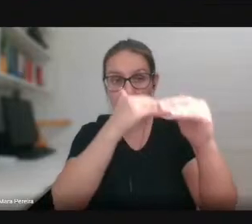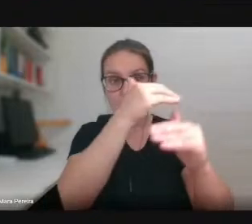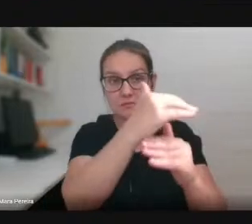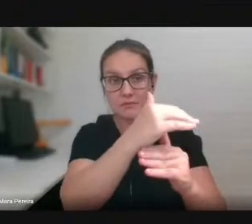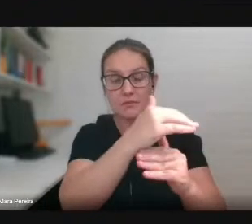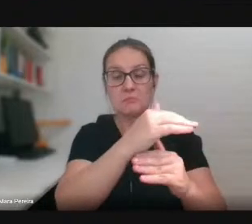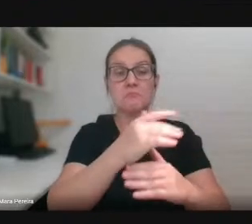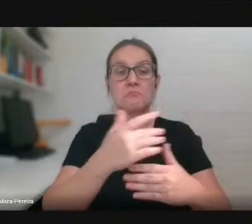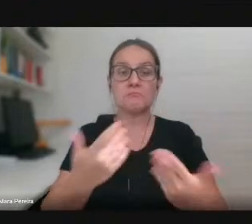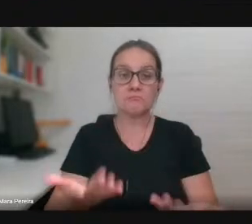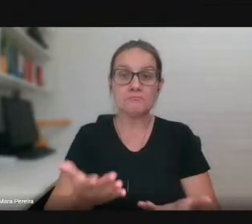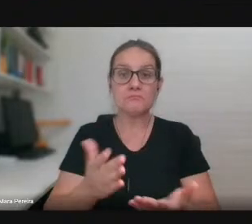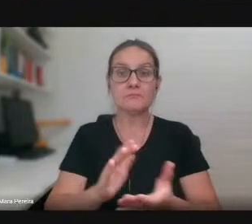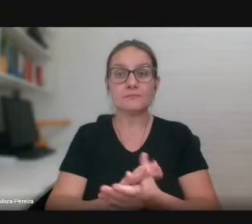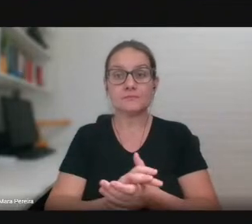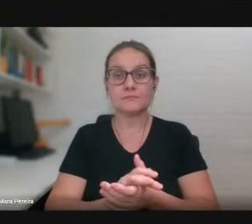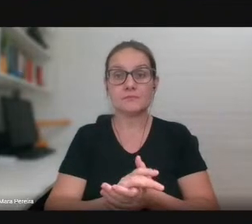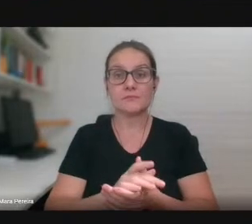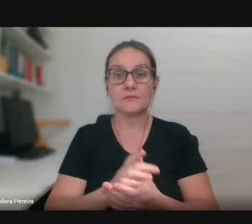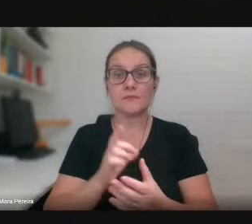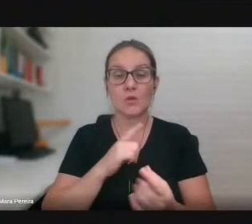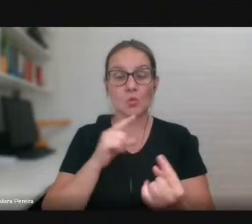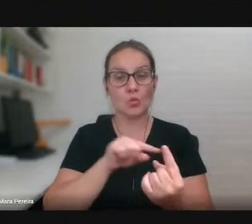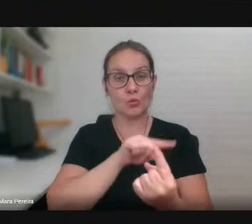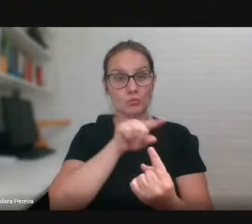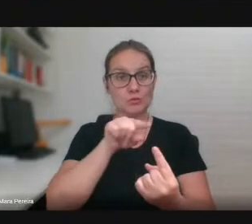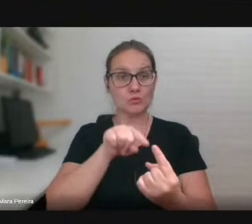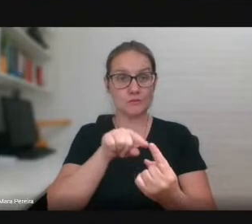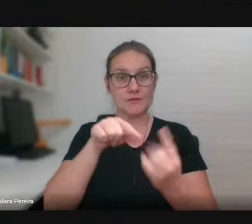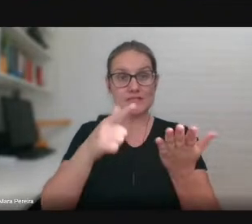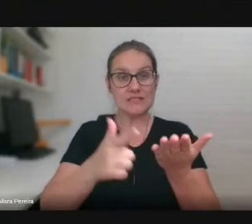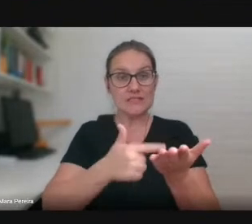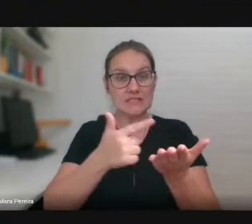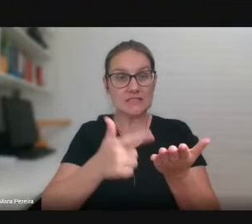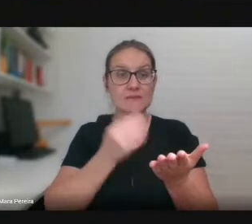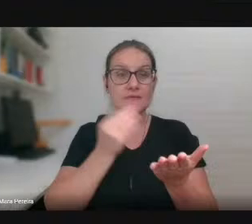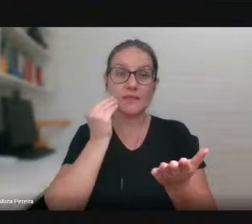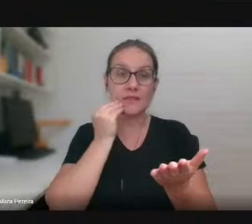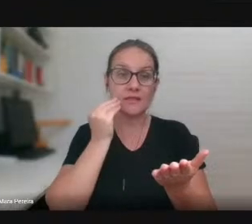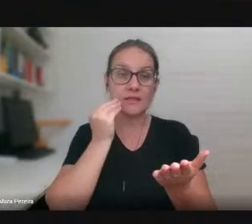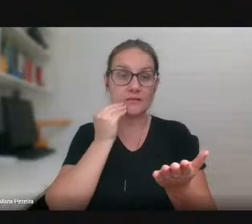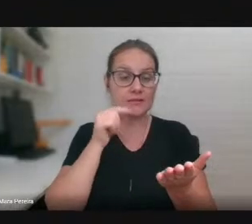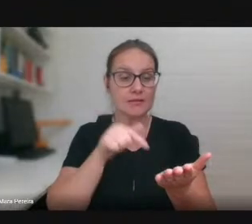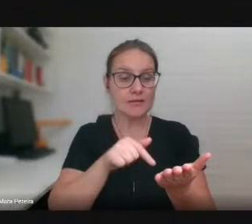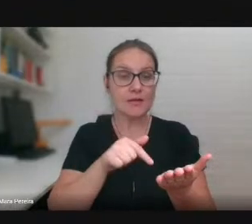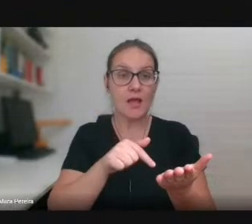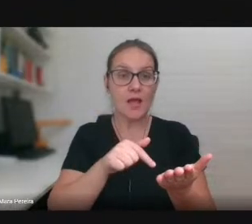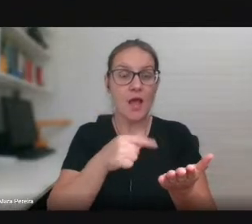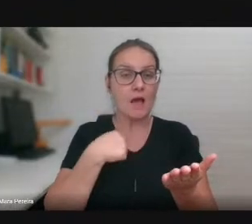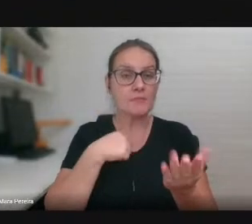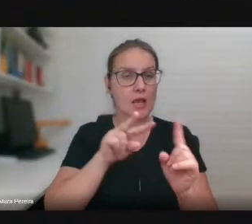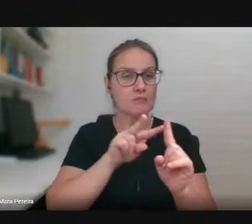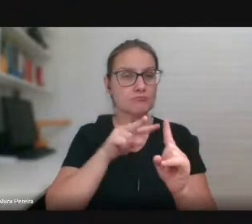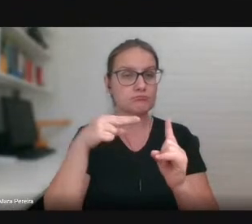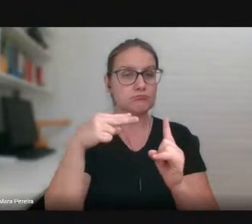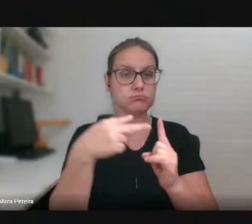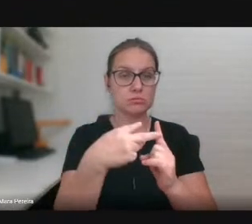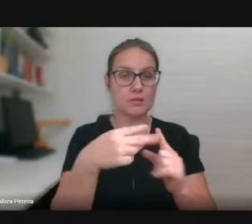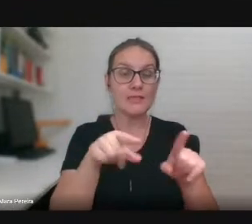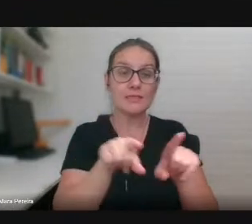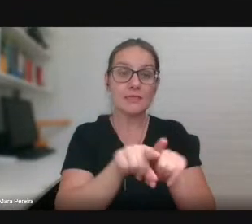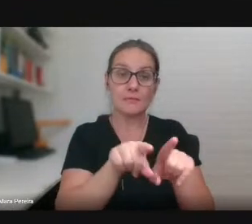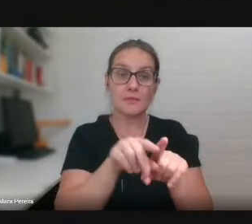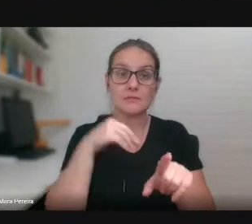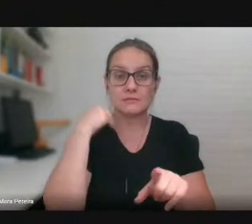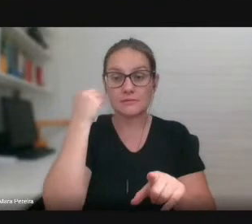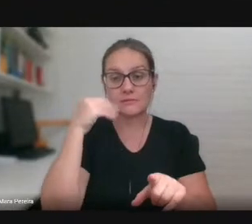levado a, de fato, nessa obra, tentar colocar a minha visão, minha experiência, obviamente,